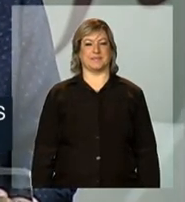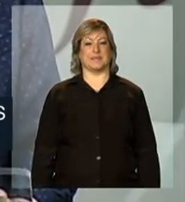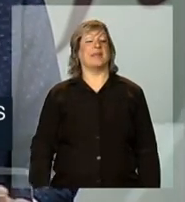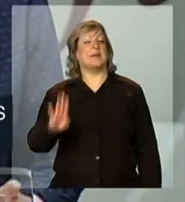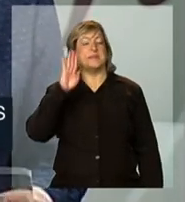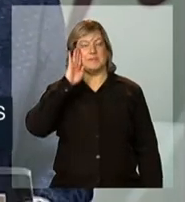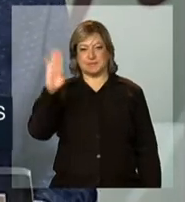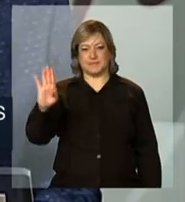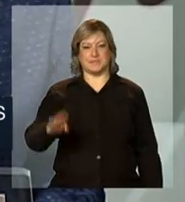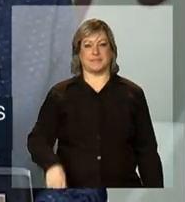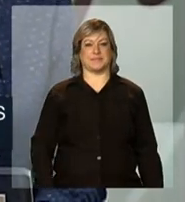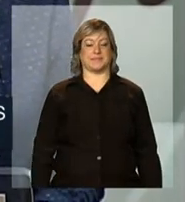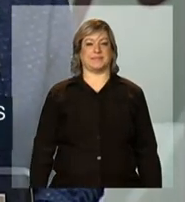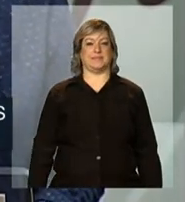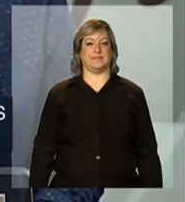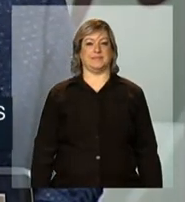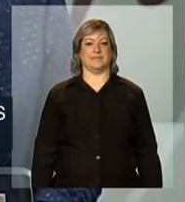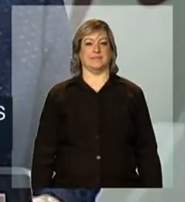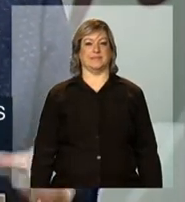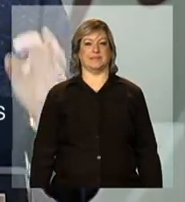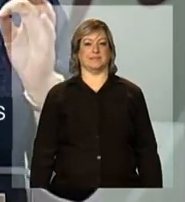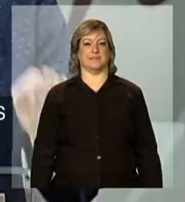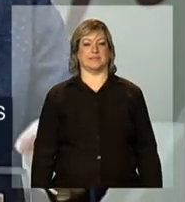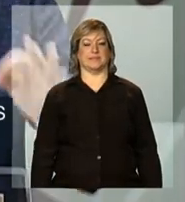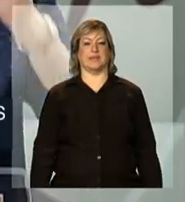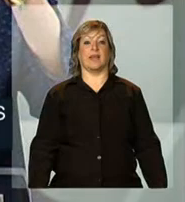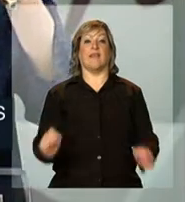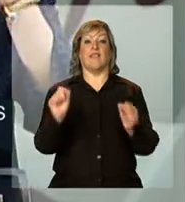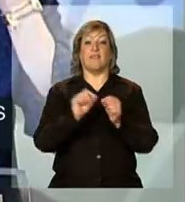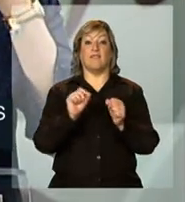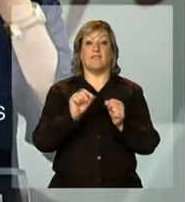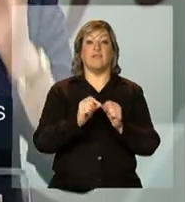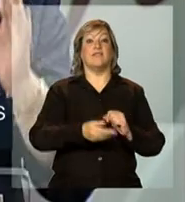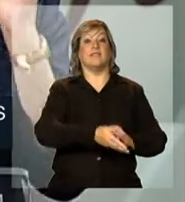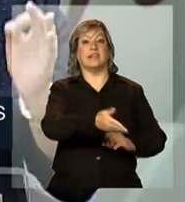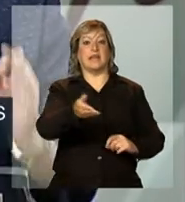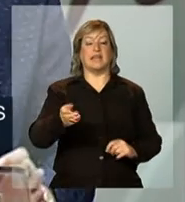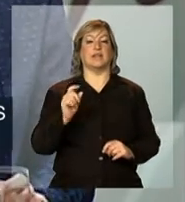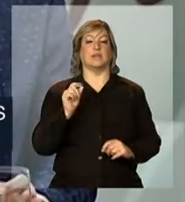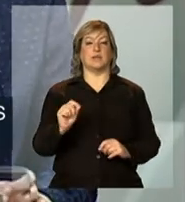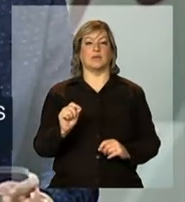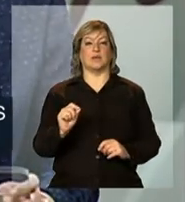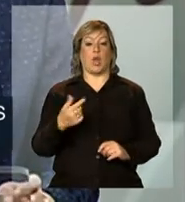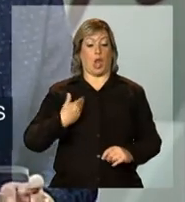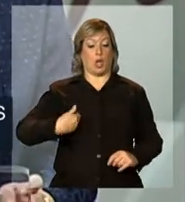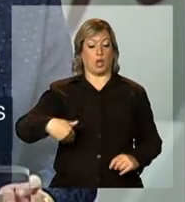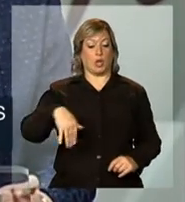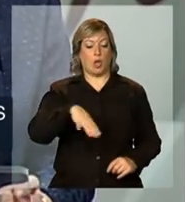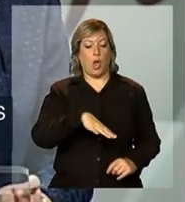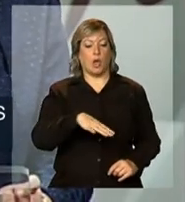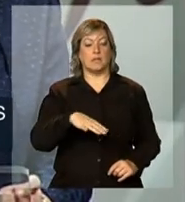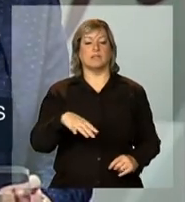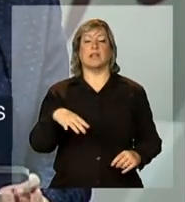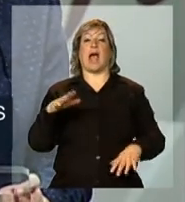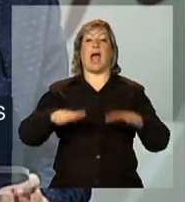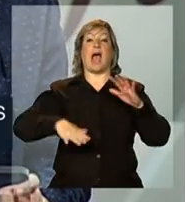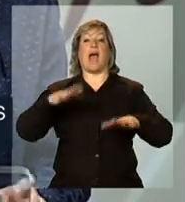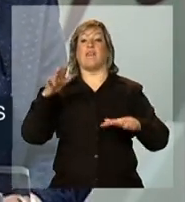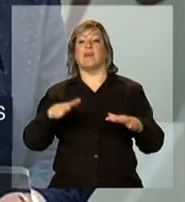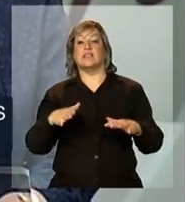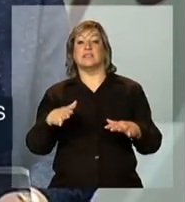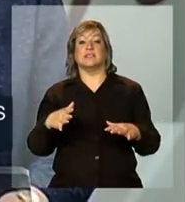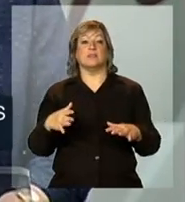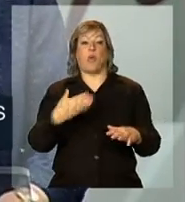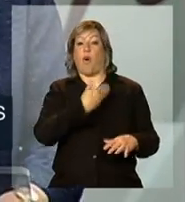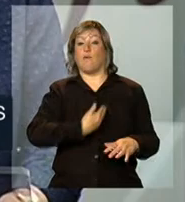façam com que nós escutemos quando não estivermos conformes.